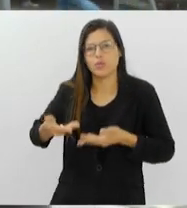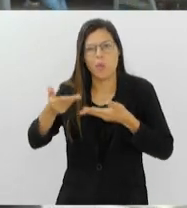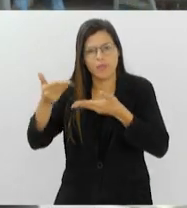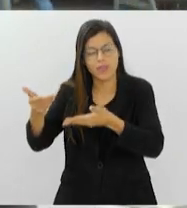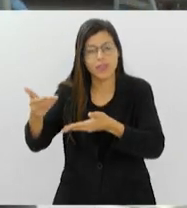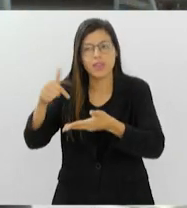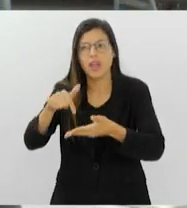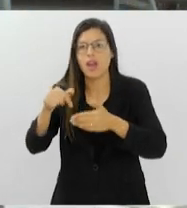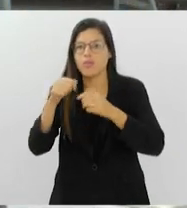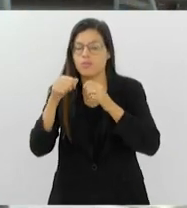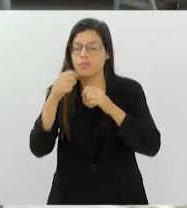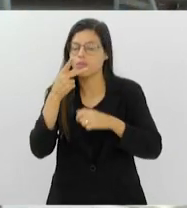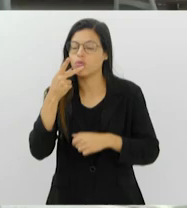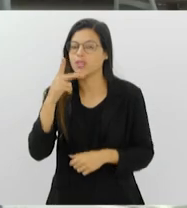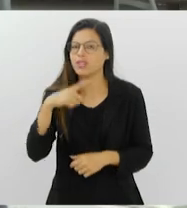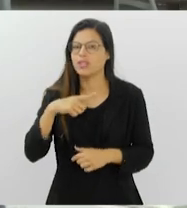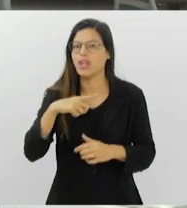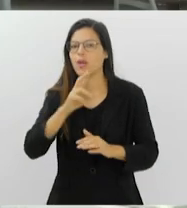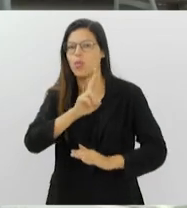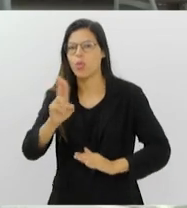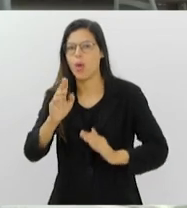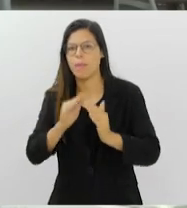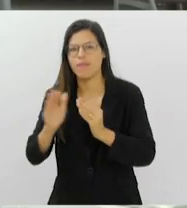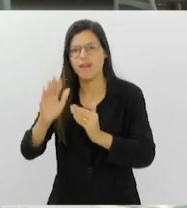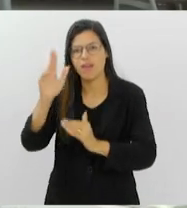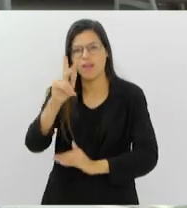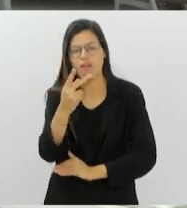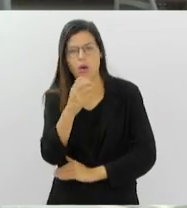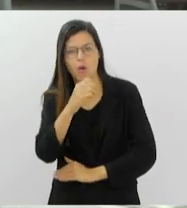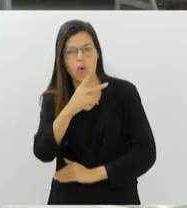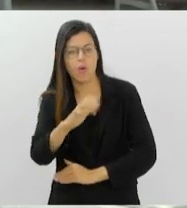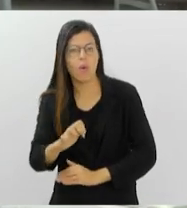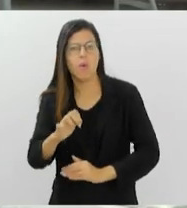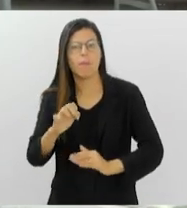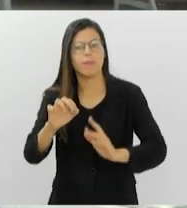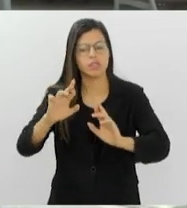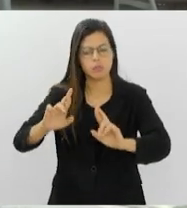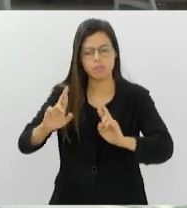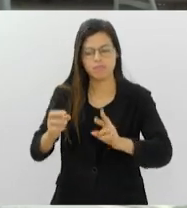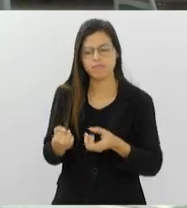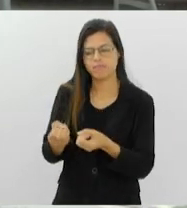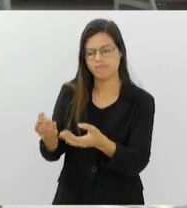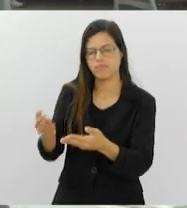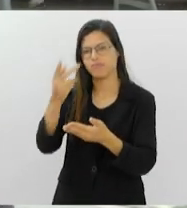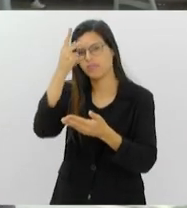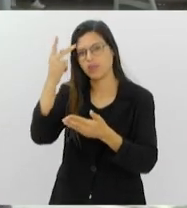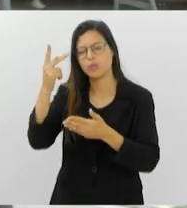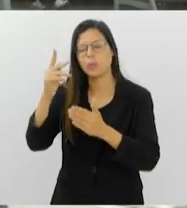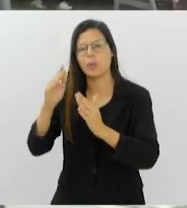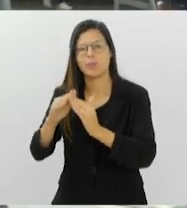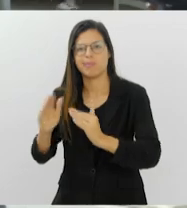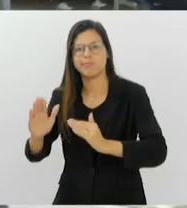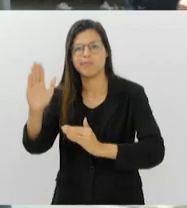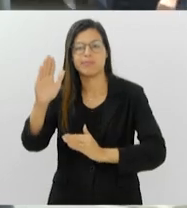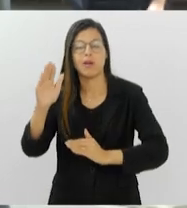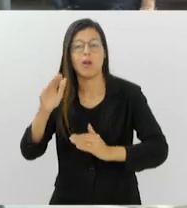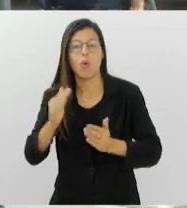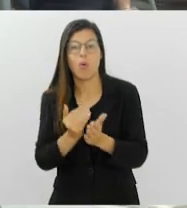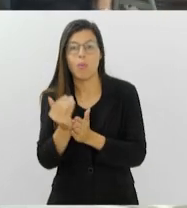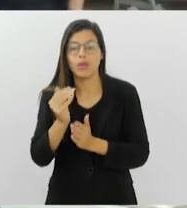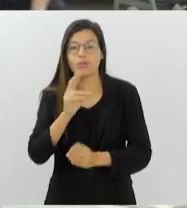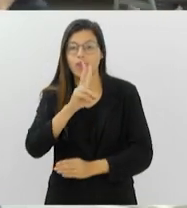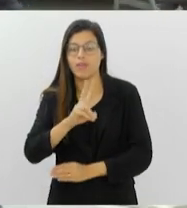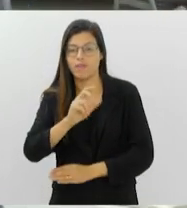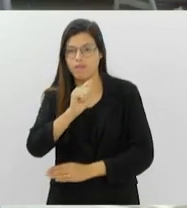vocês, que é o Projeto Favela Hope, né, levando esperança pros moradores das comunidades. E surgiu lá em 2013, em Vargem Grande, um projeto piloto do que